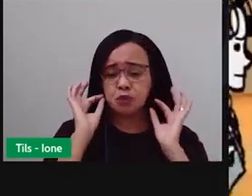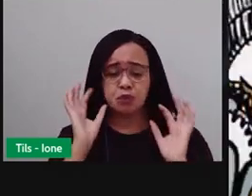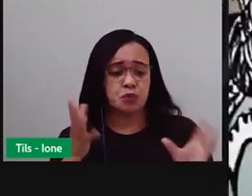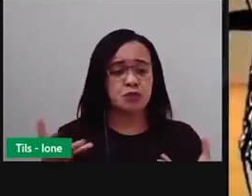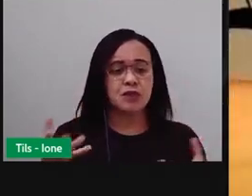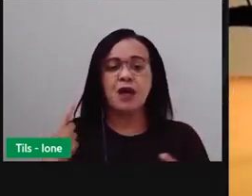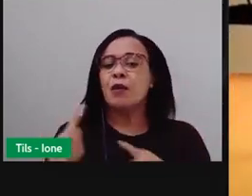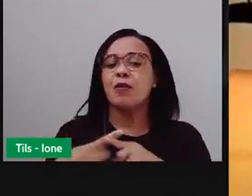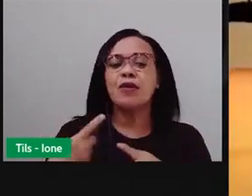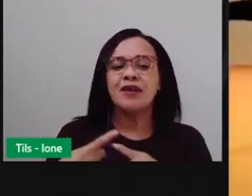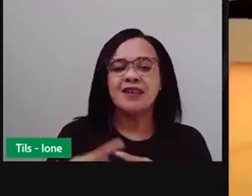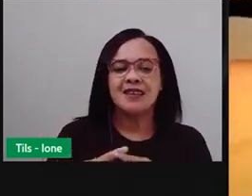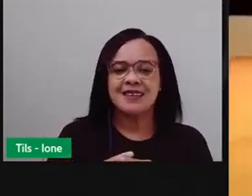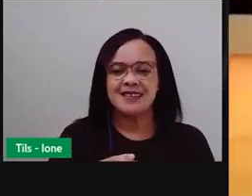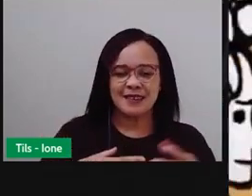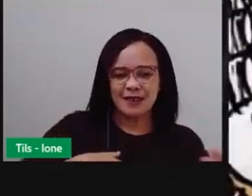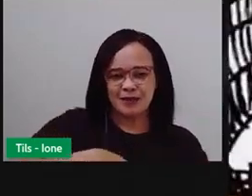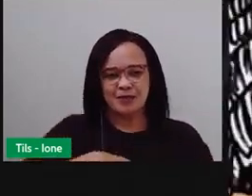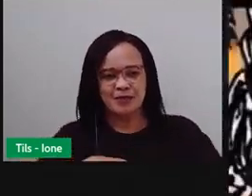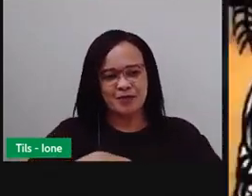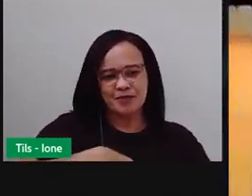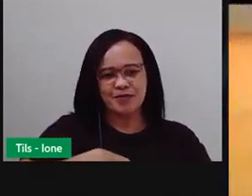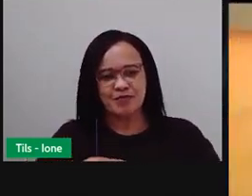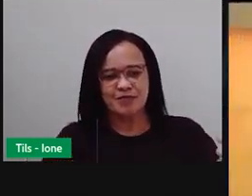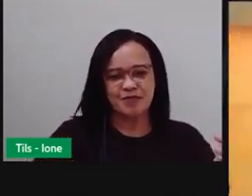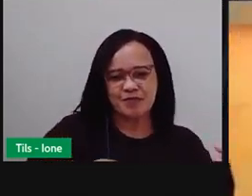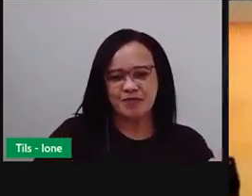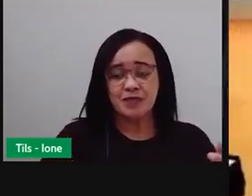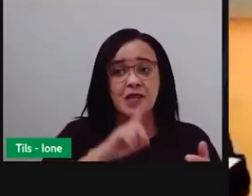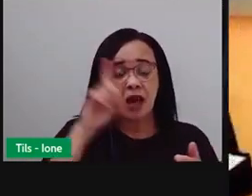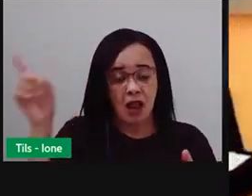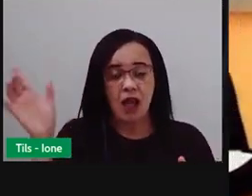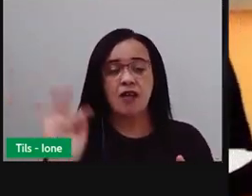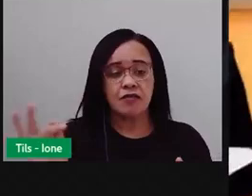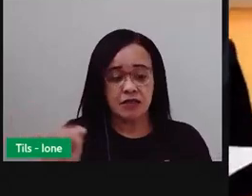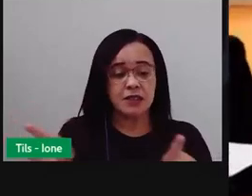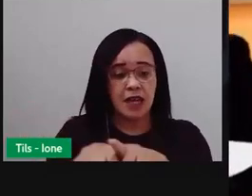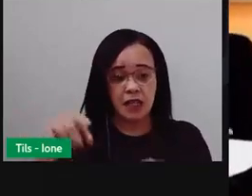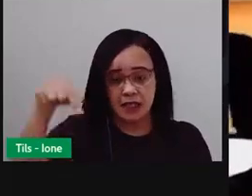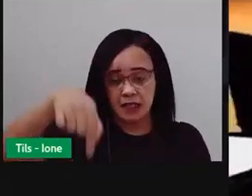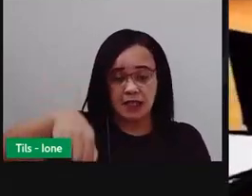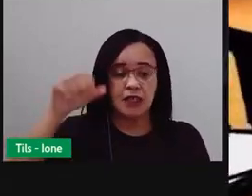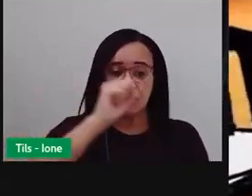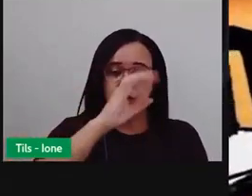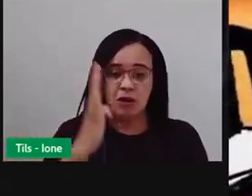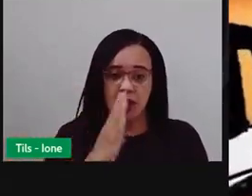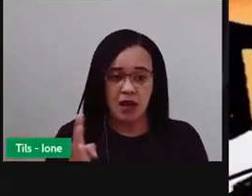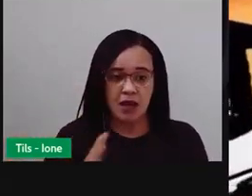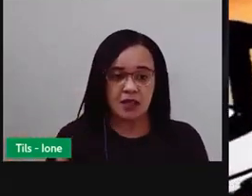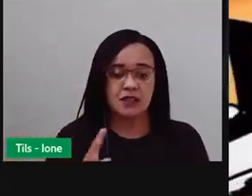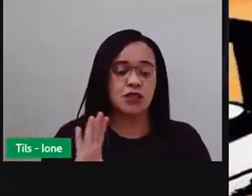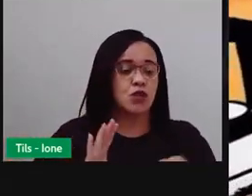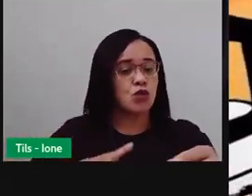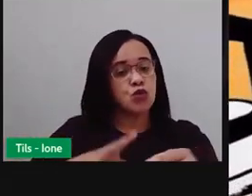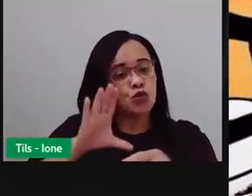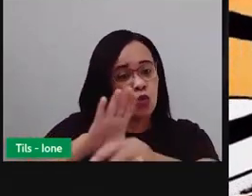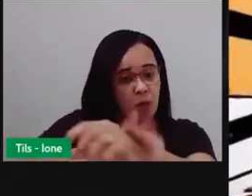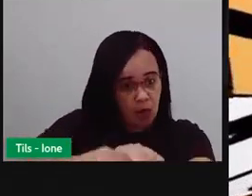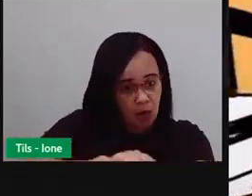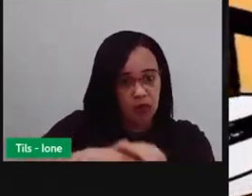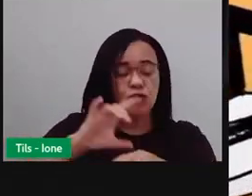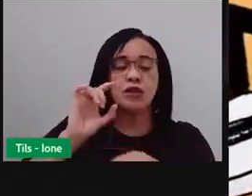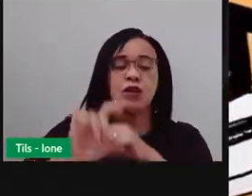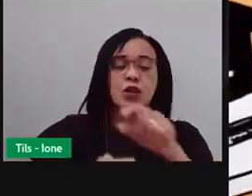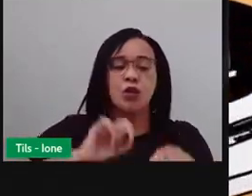A quadrilha de salão é muito popular na França, quando veio para o Brasil através da porte portuguesa. Vê-se que